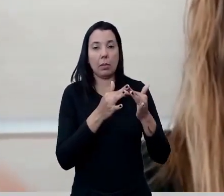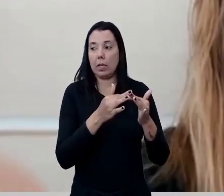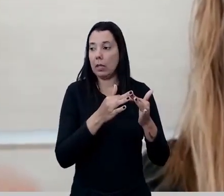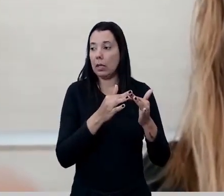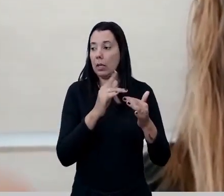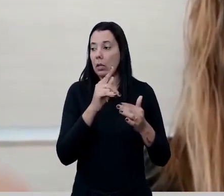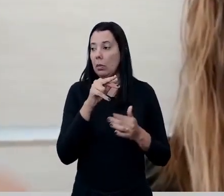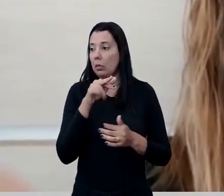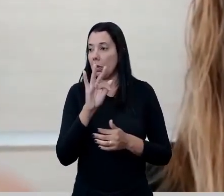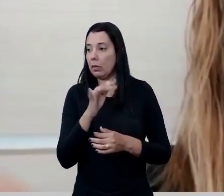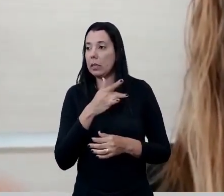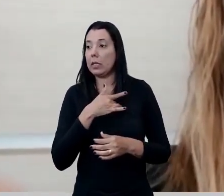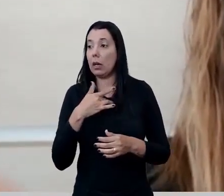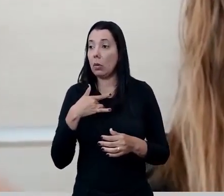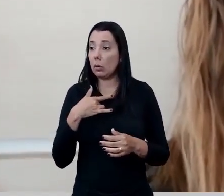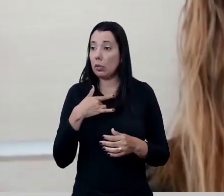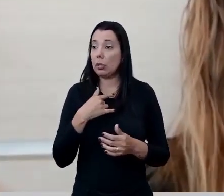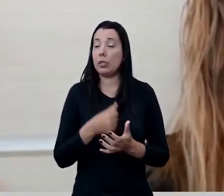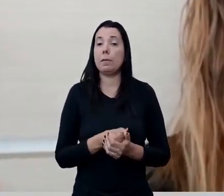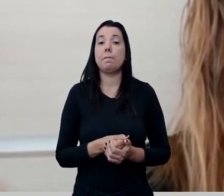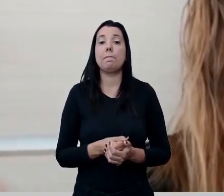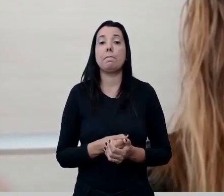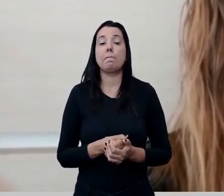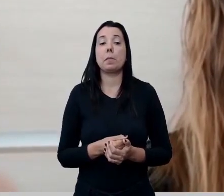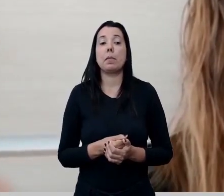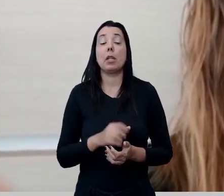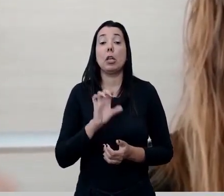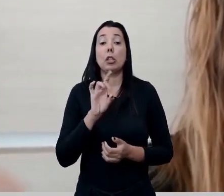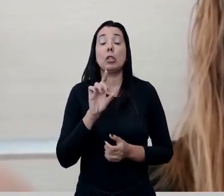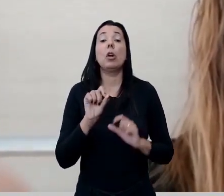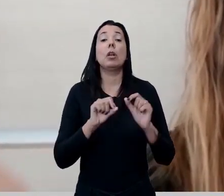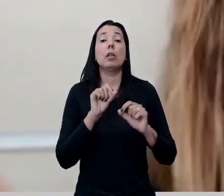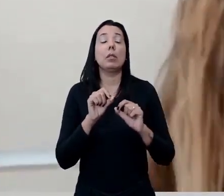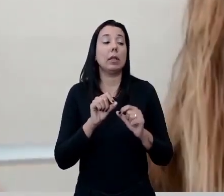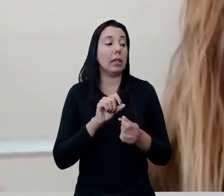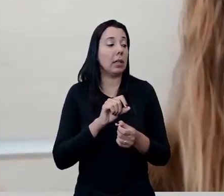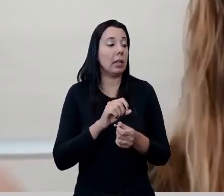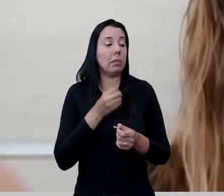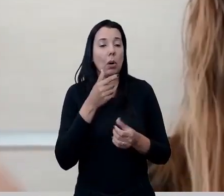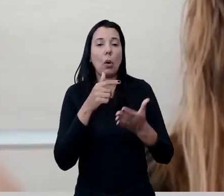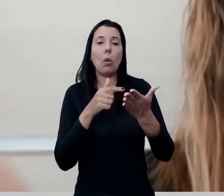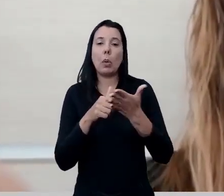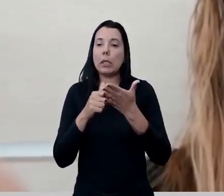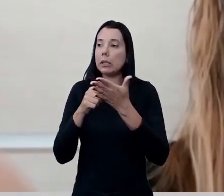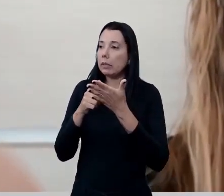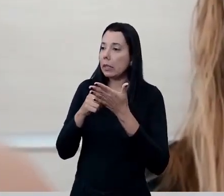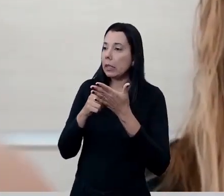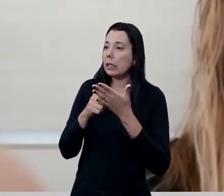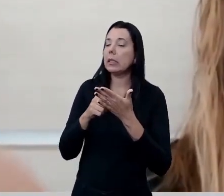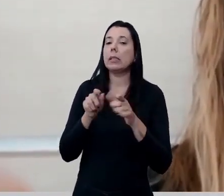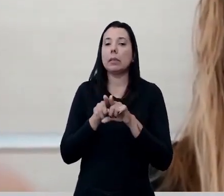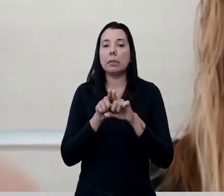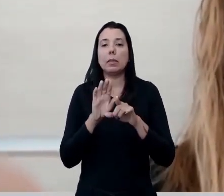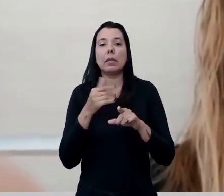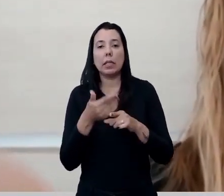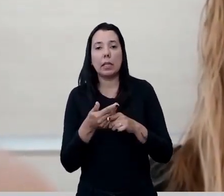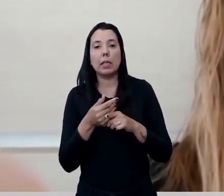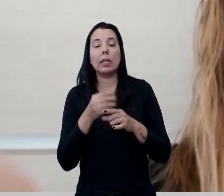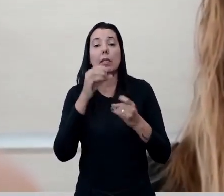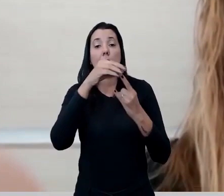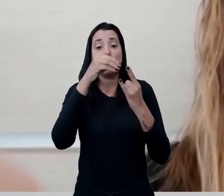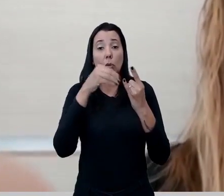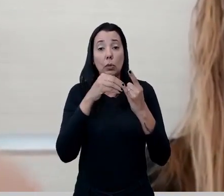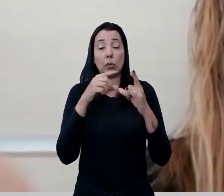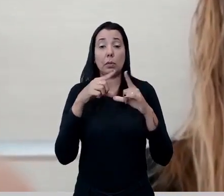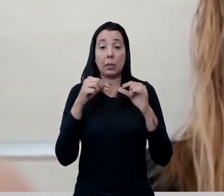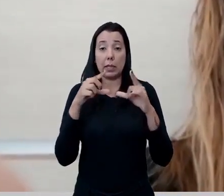Saúde, que um mestrado híbrido e estou aqui para dar as boas-vindas aos novos alunos da Escola de Governo da Fiocruz